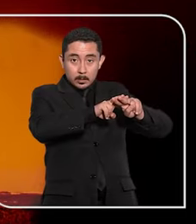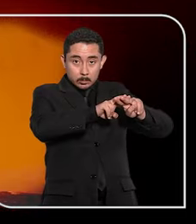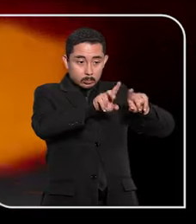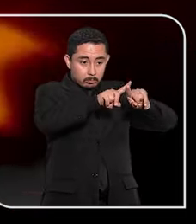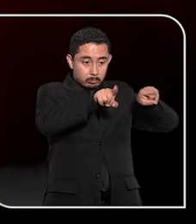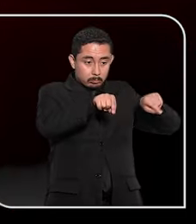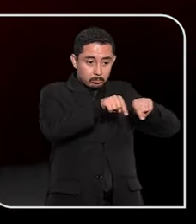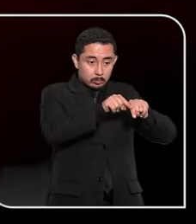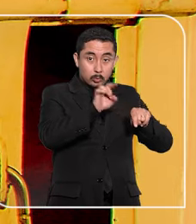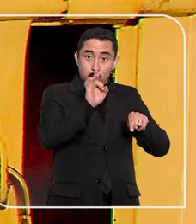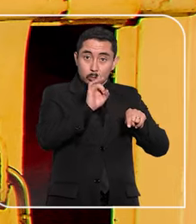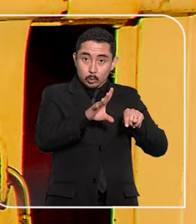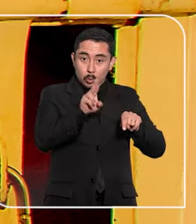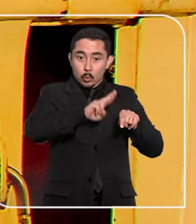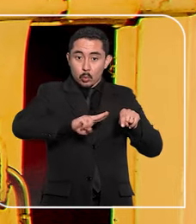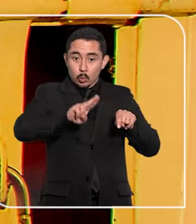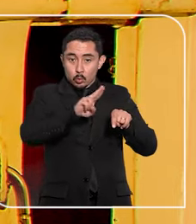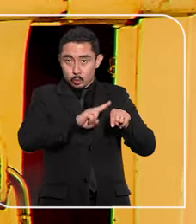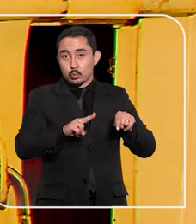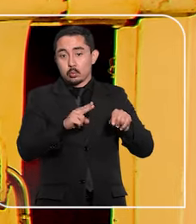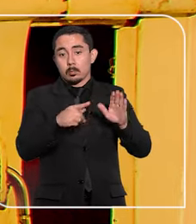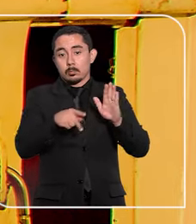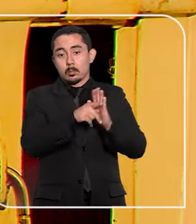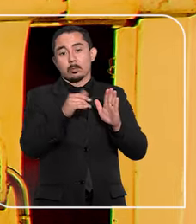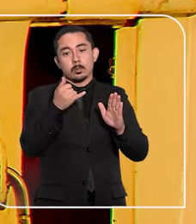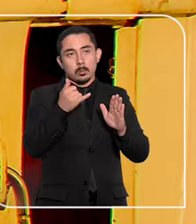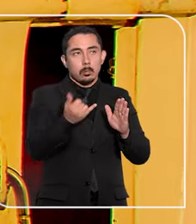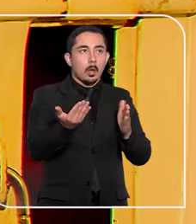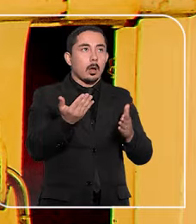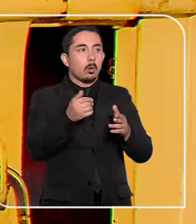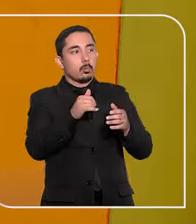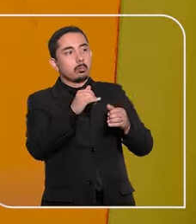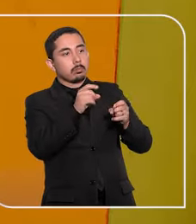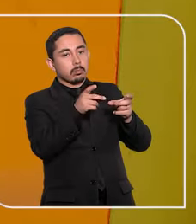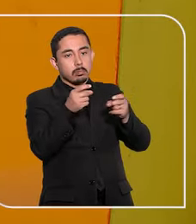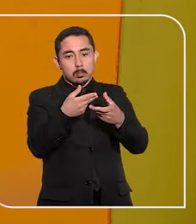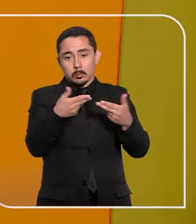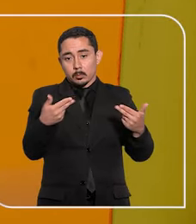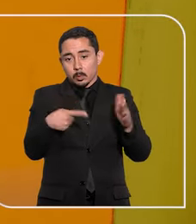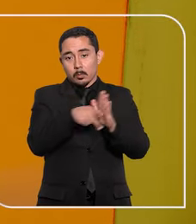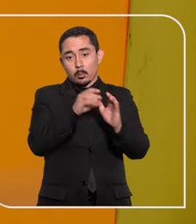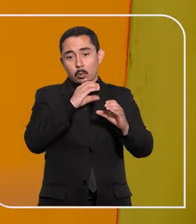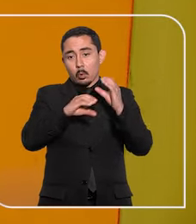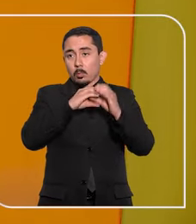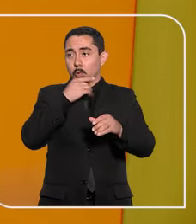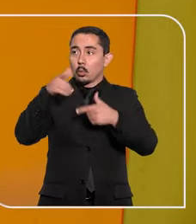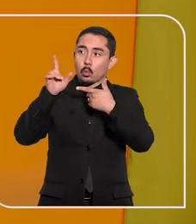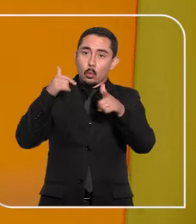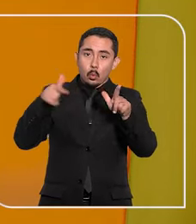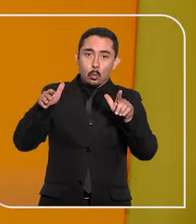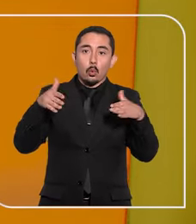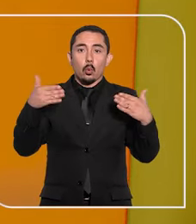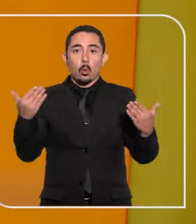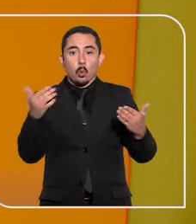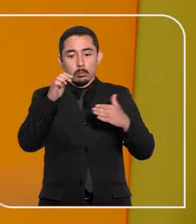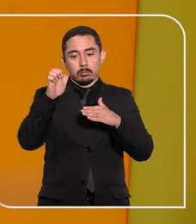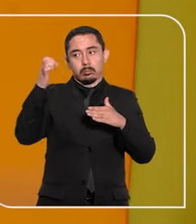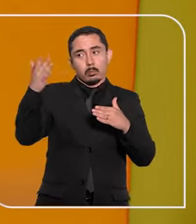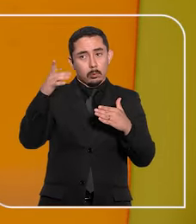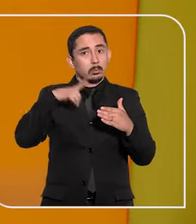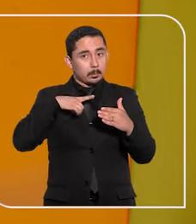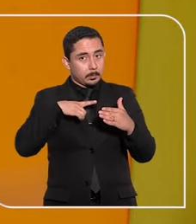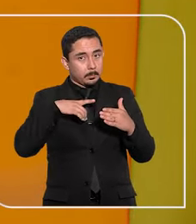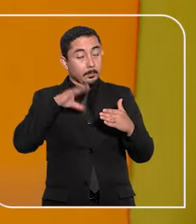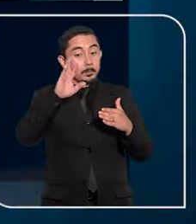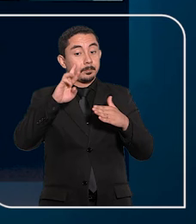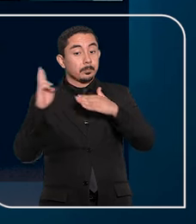privativa de liberdade que utilizar ou fornecer aparelho telefônico capaz de permitir a comunicação com outros presos ou com